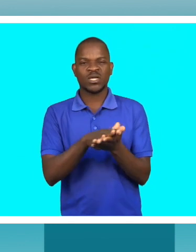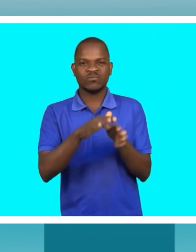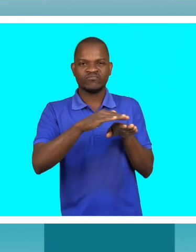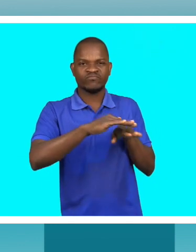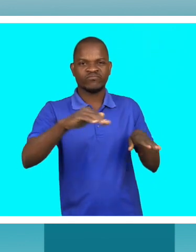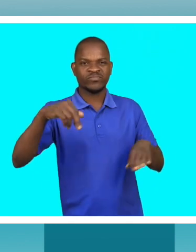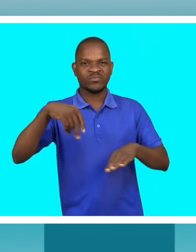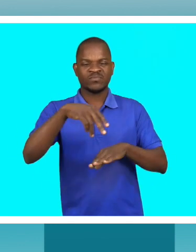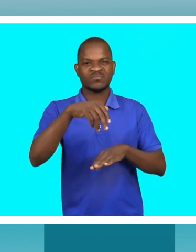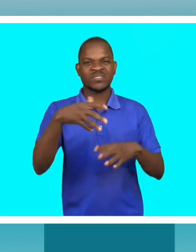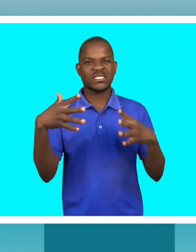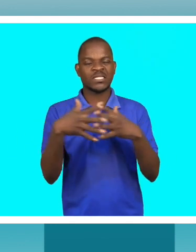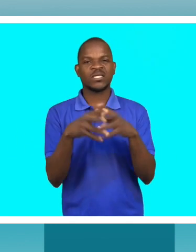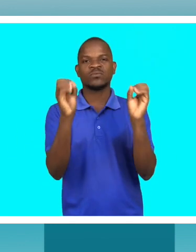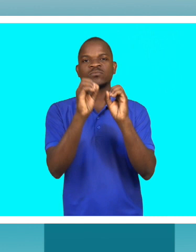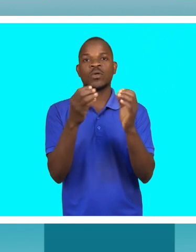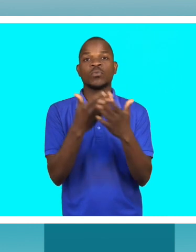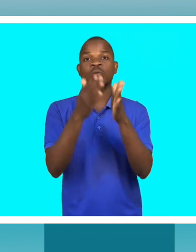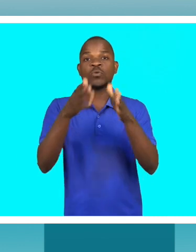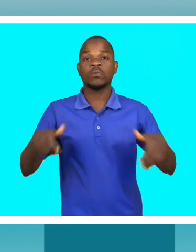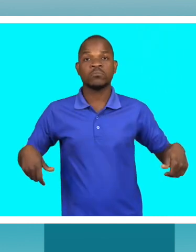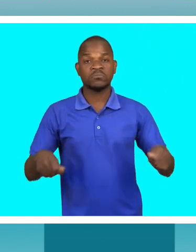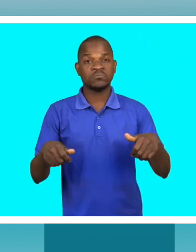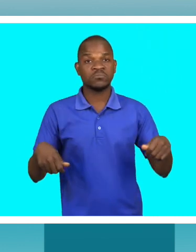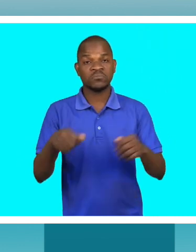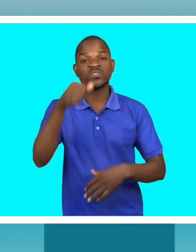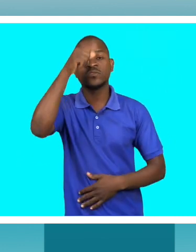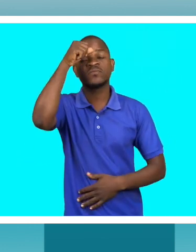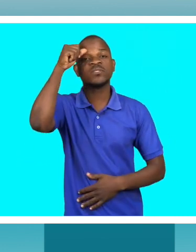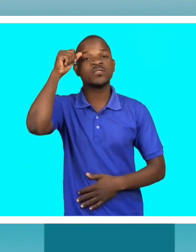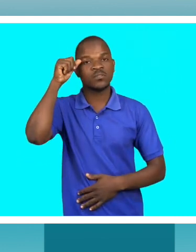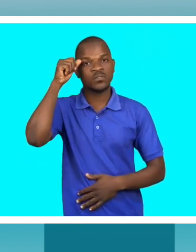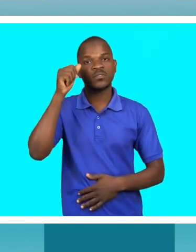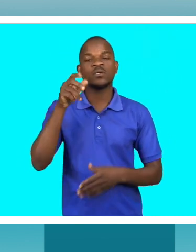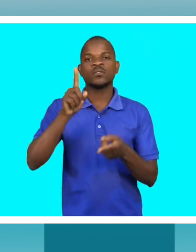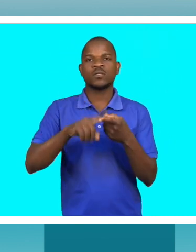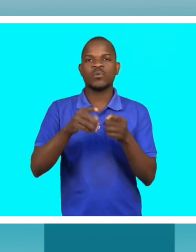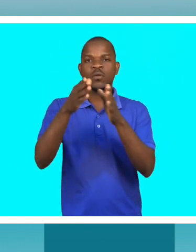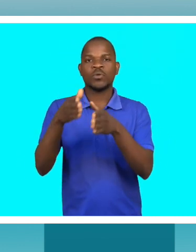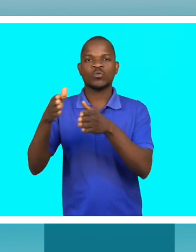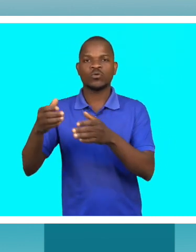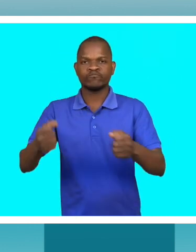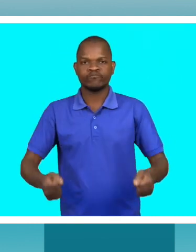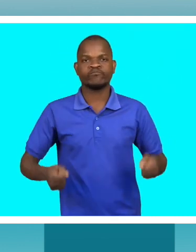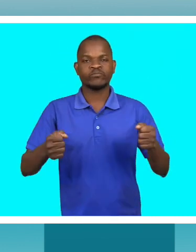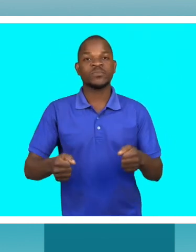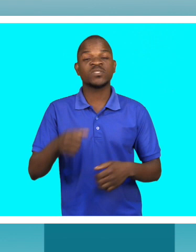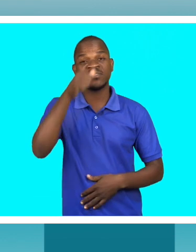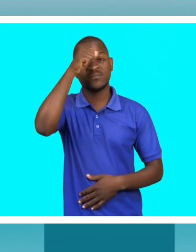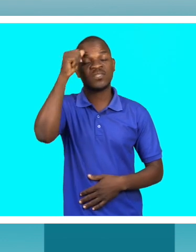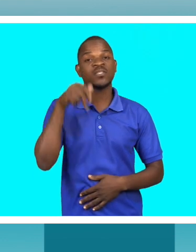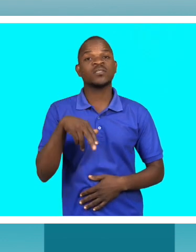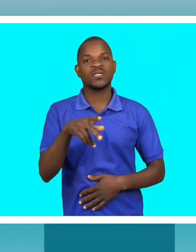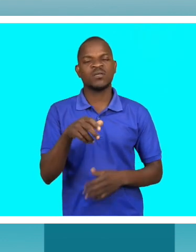alguém de cadeira de rodas poder por exemplo andar nos passeios ou com alguma outra deficiência mesmo que ande de muletas é sempre